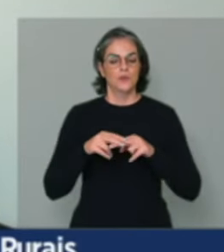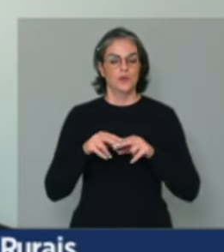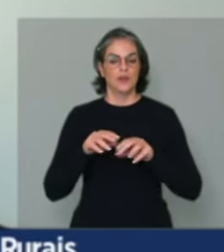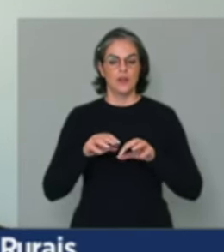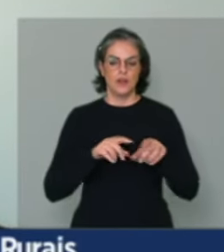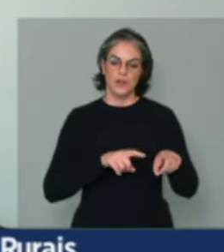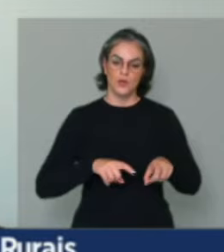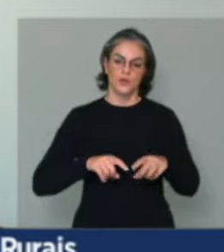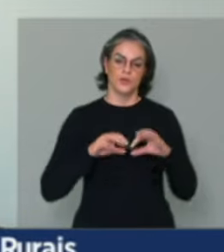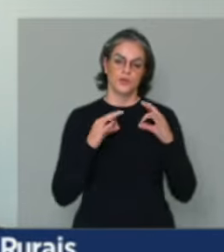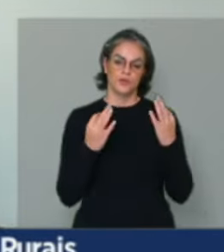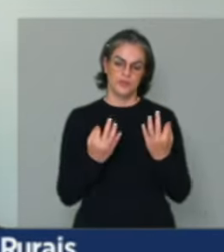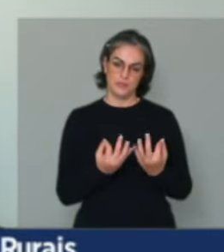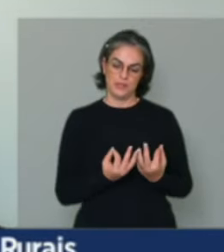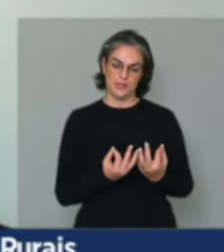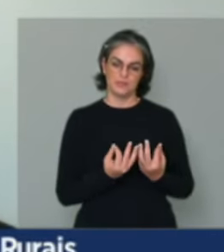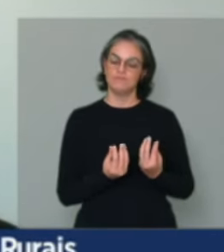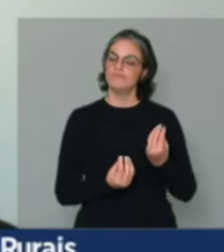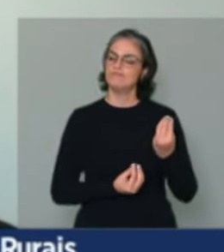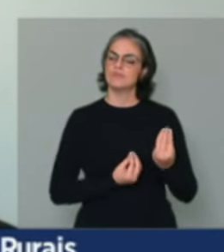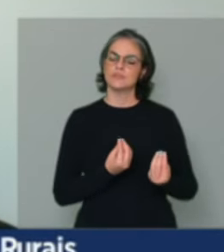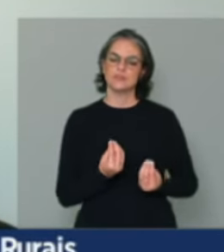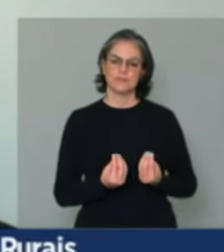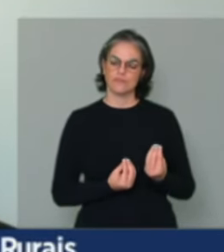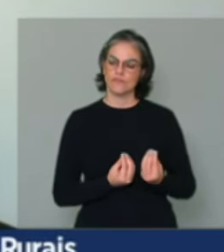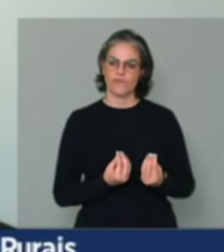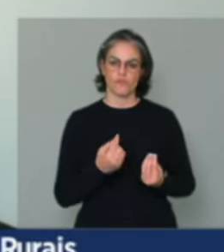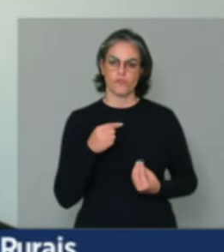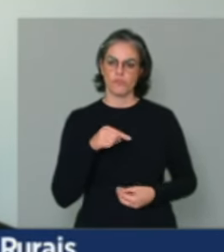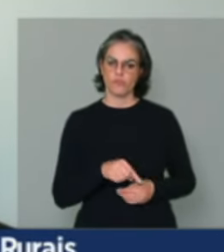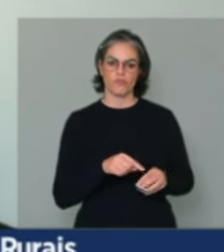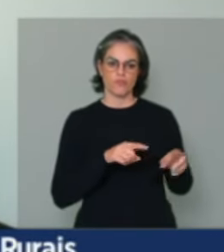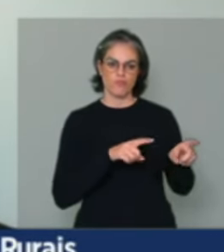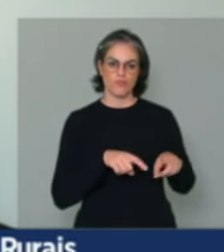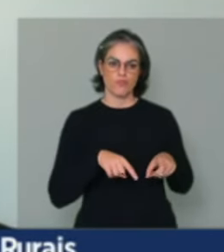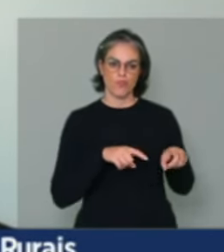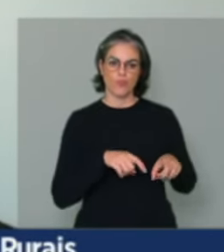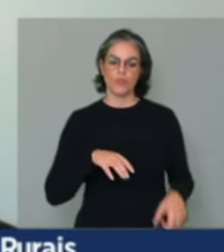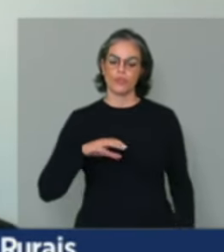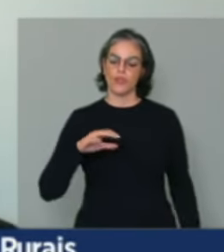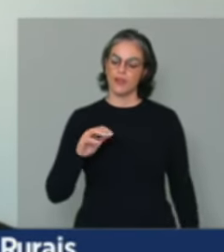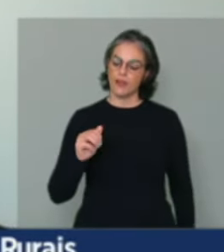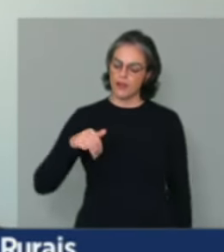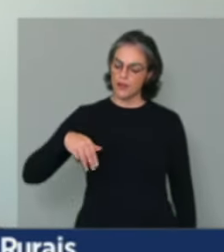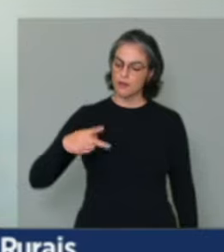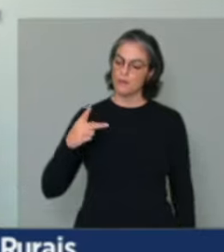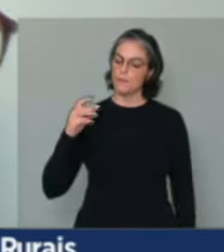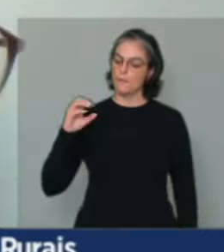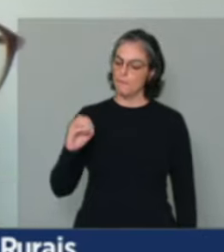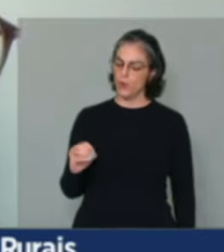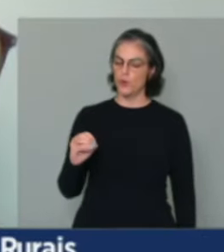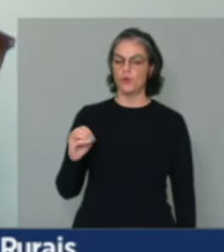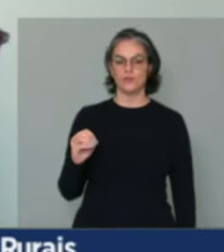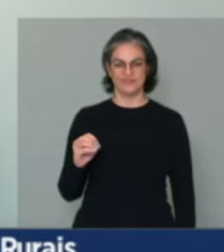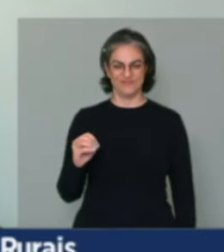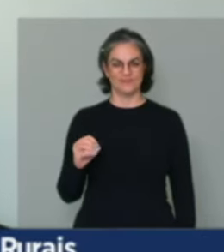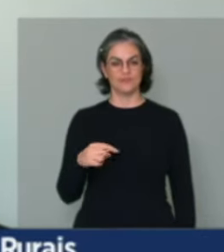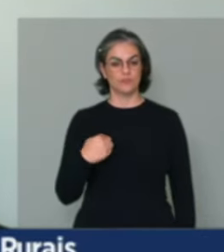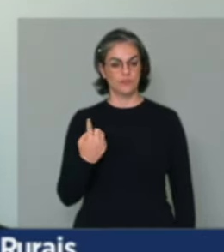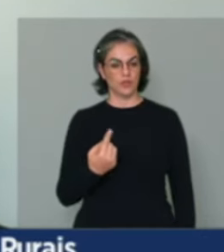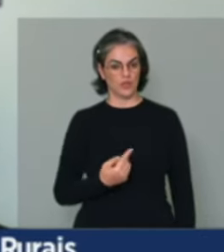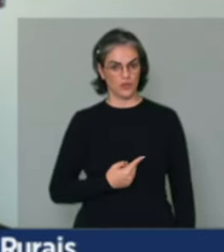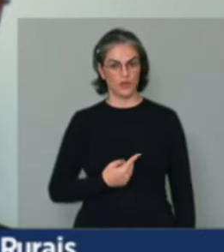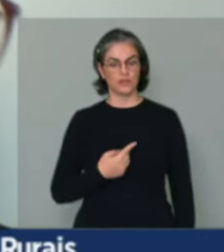é falar da concepção de campo. Qual é a concepção de campo que nós temos e qual é a concepção de campo que nós defendemos,